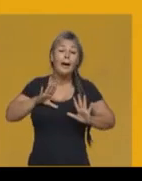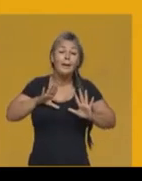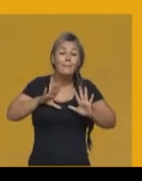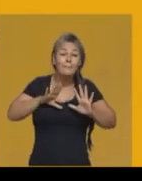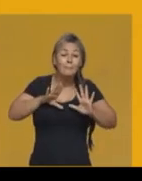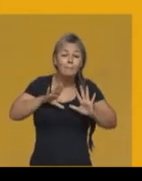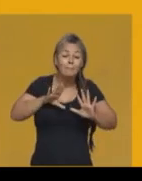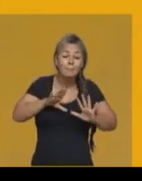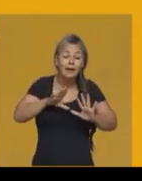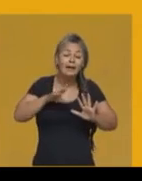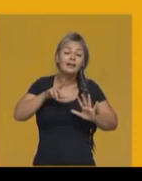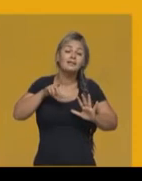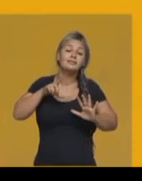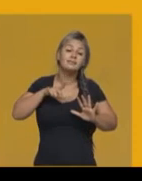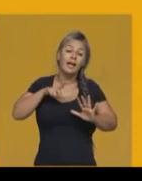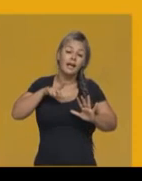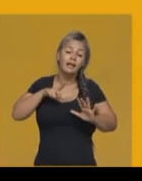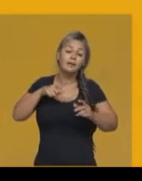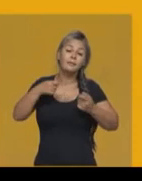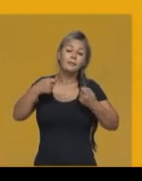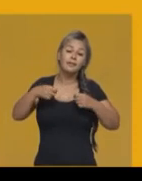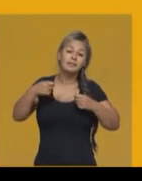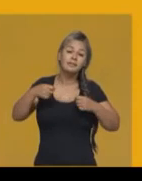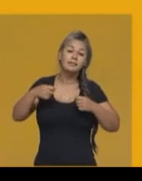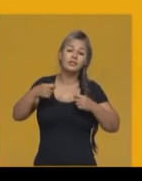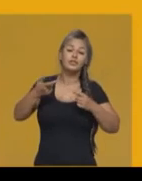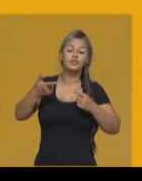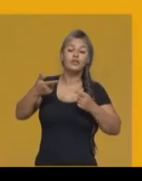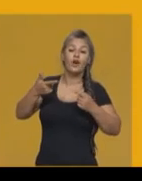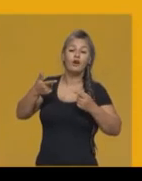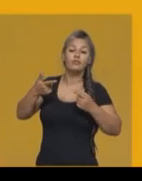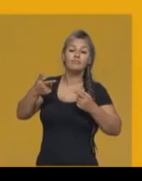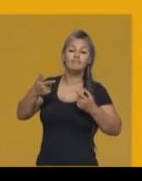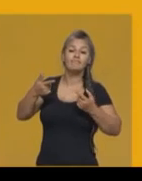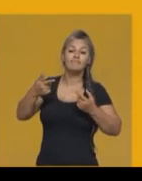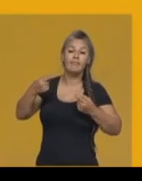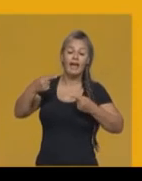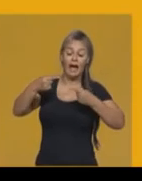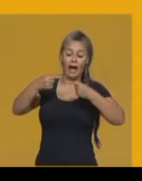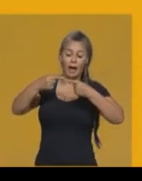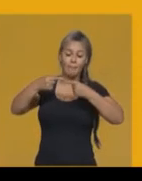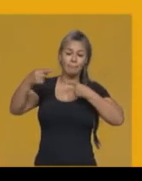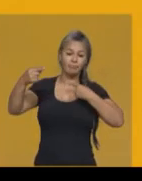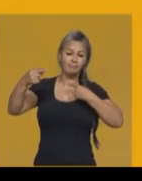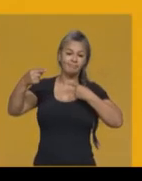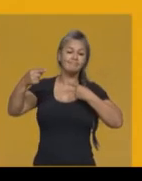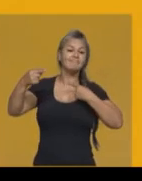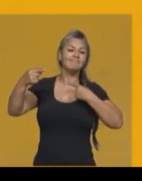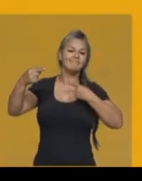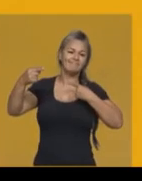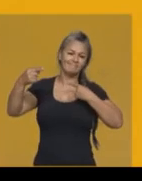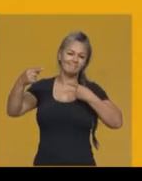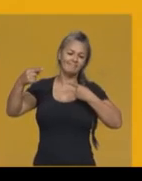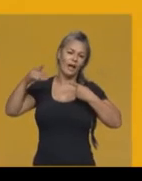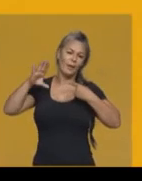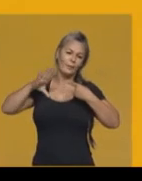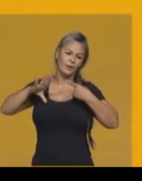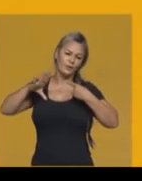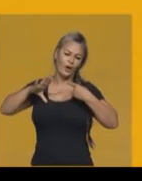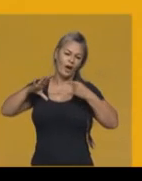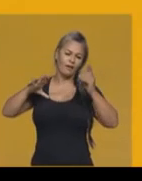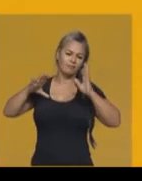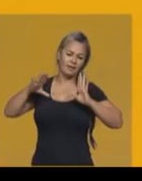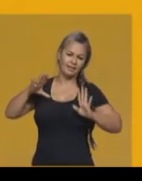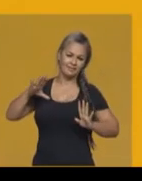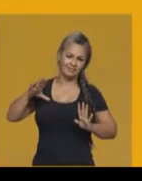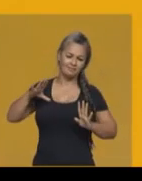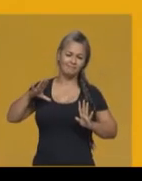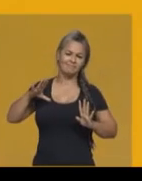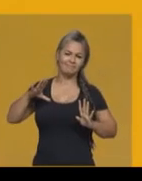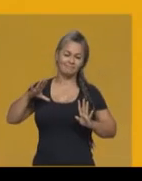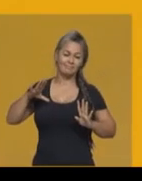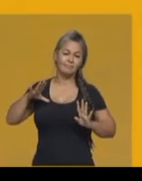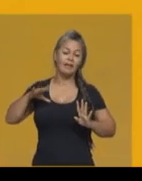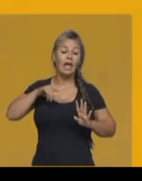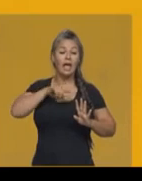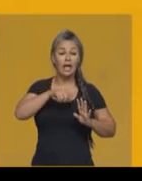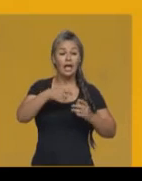outra alternativa além do rompimento político com Portugal. Em viagem pela província de São Paulo